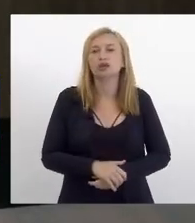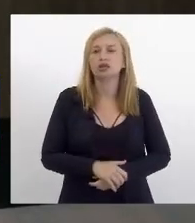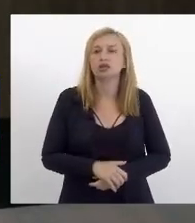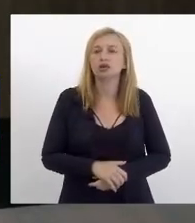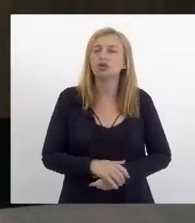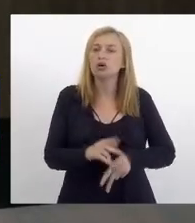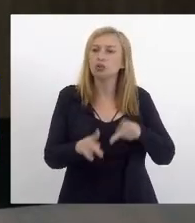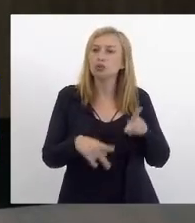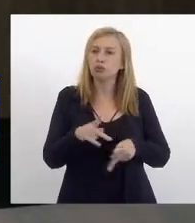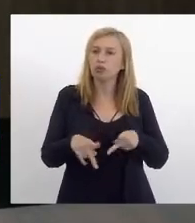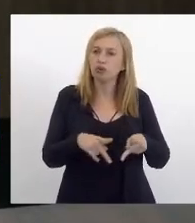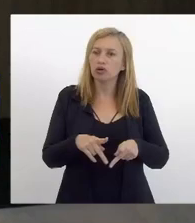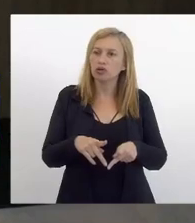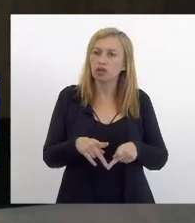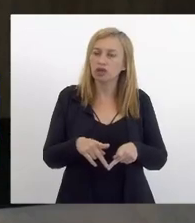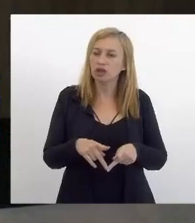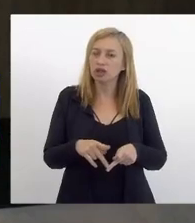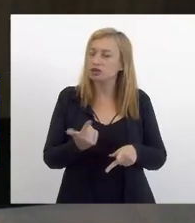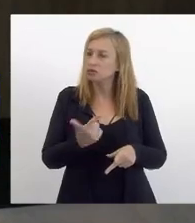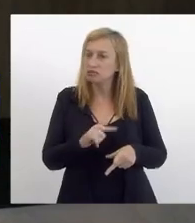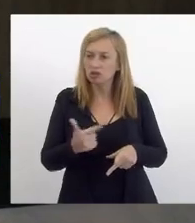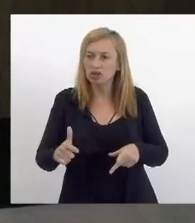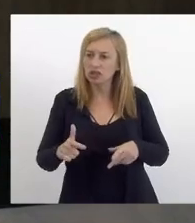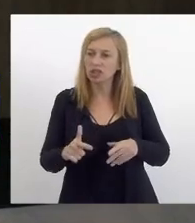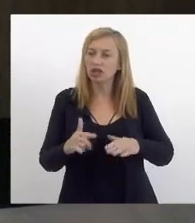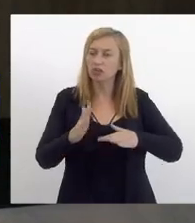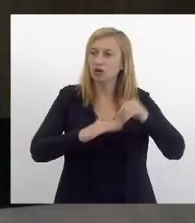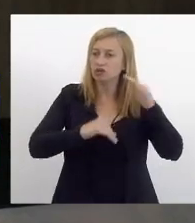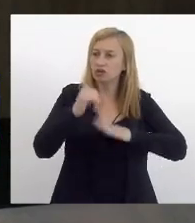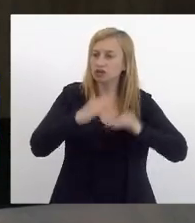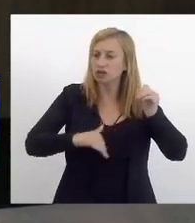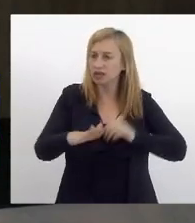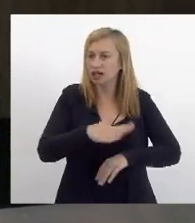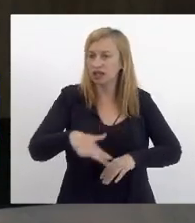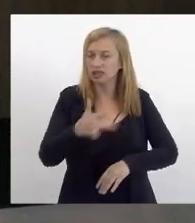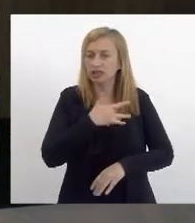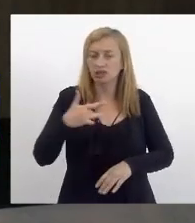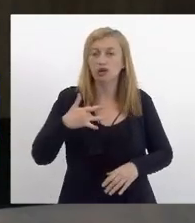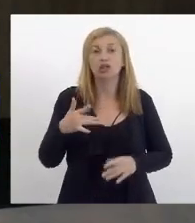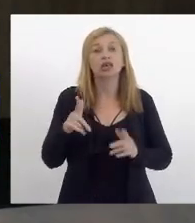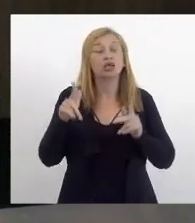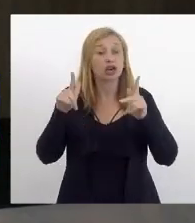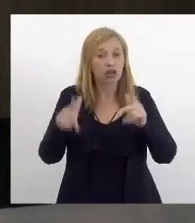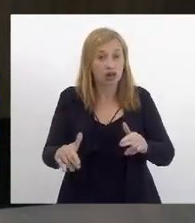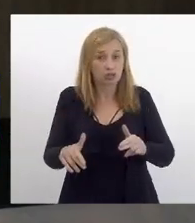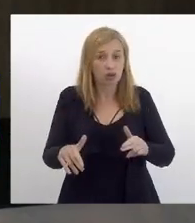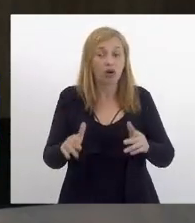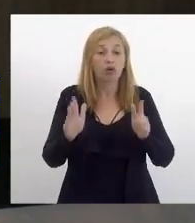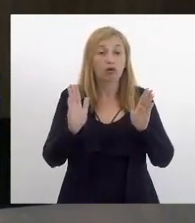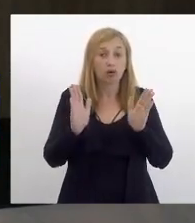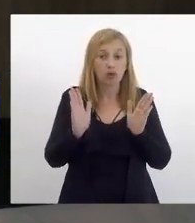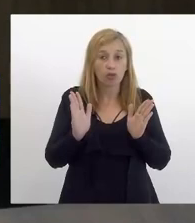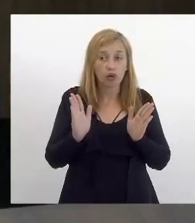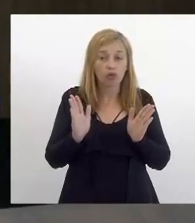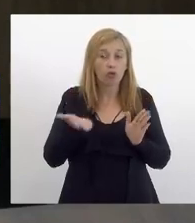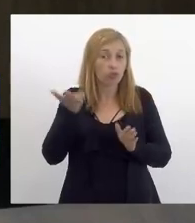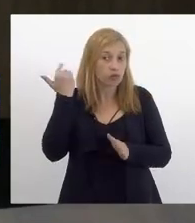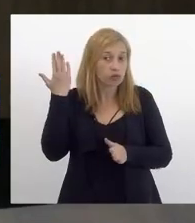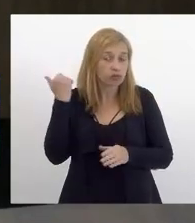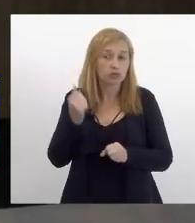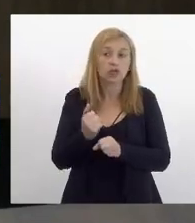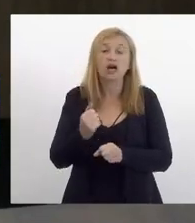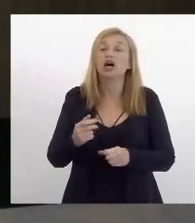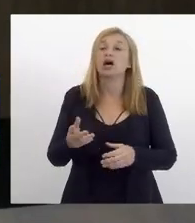a população que ia ficar desassistida e agora a mesma coisa então isso está acontecendo em todos os hospitais